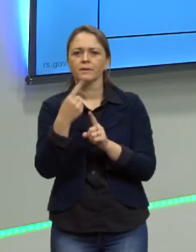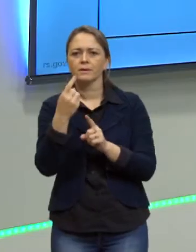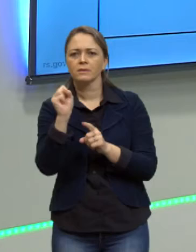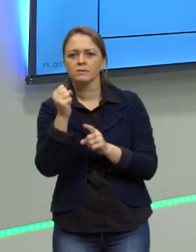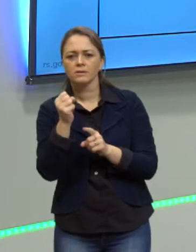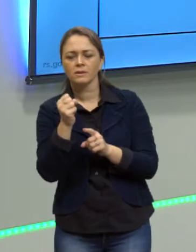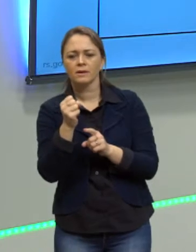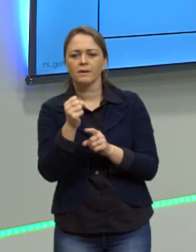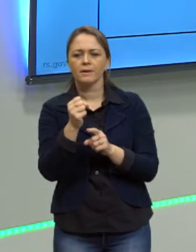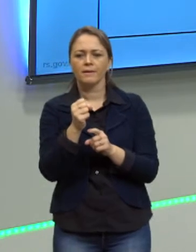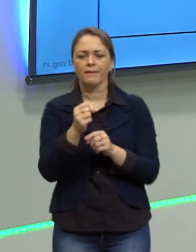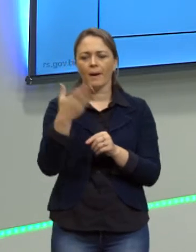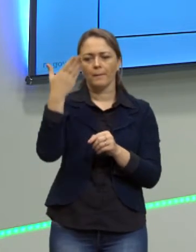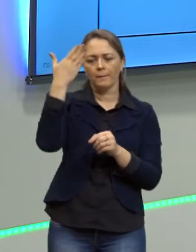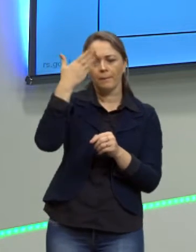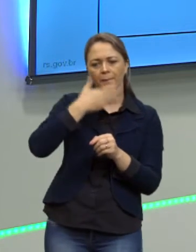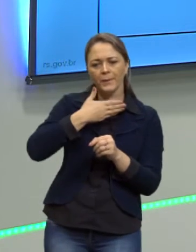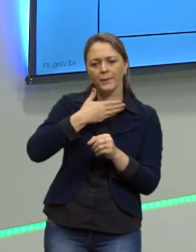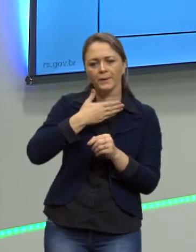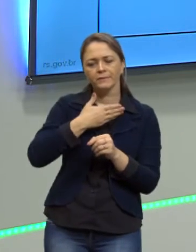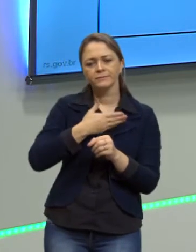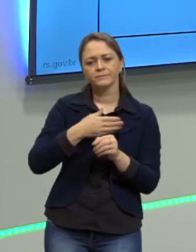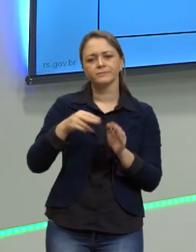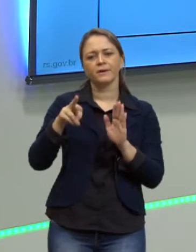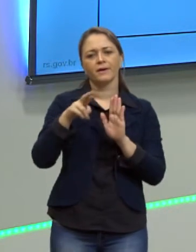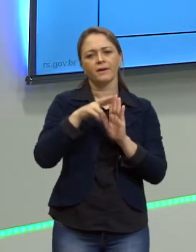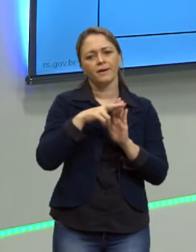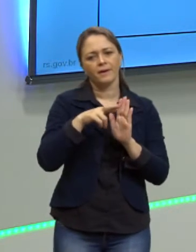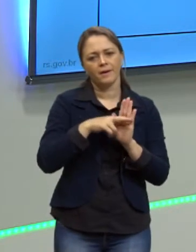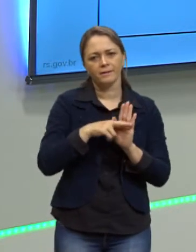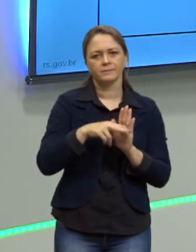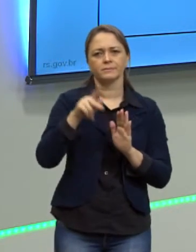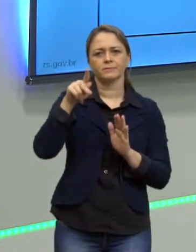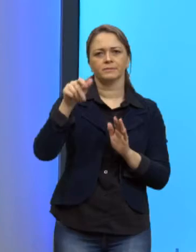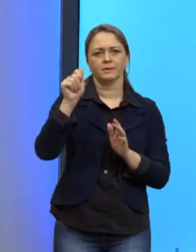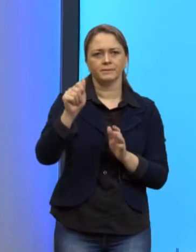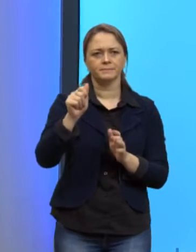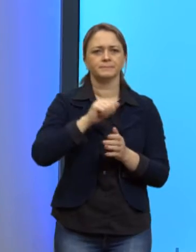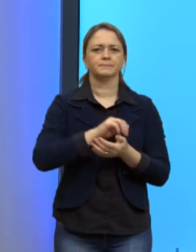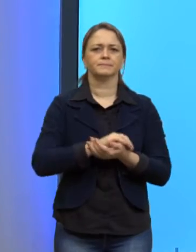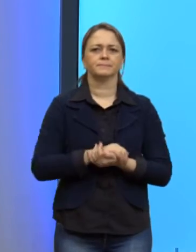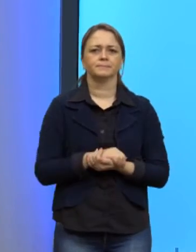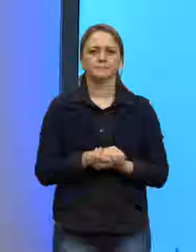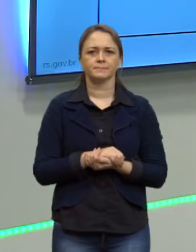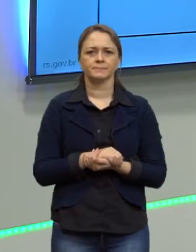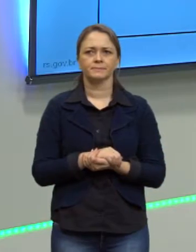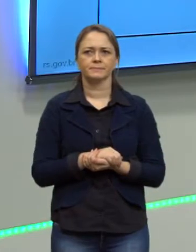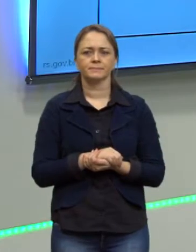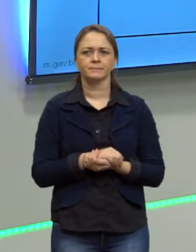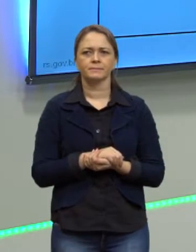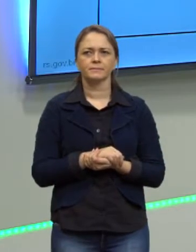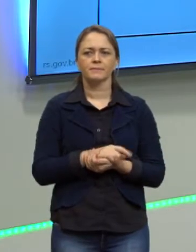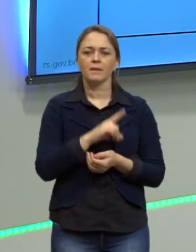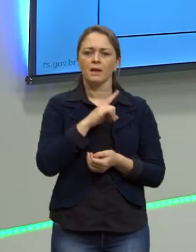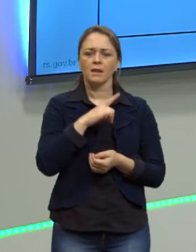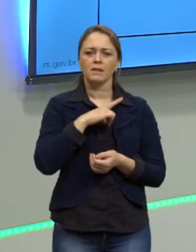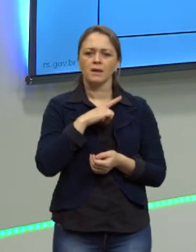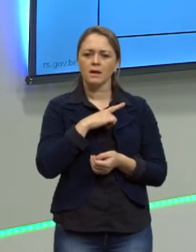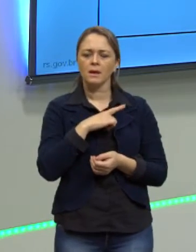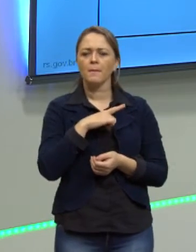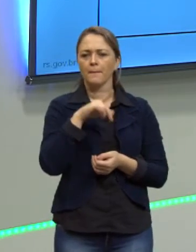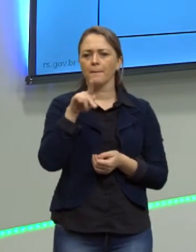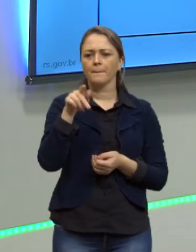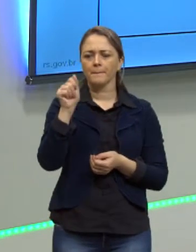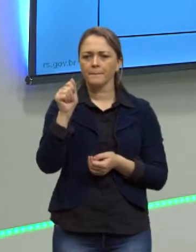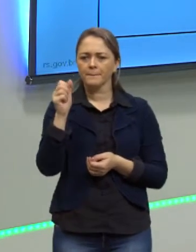confirmo a propriedade para a APA. Certo? Uma quantidade ímpar. Ali eu tenho uma quantidade par de termos.